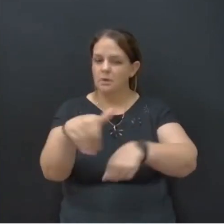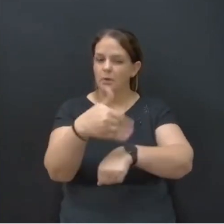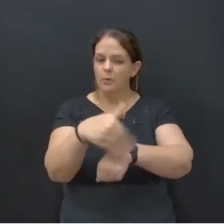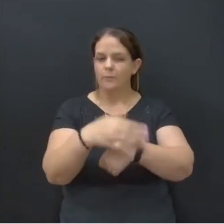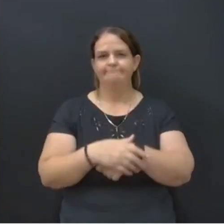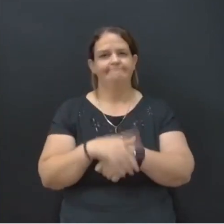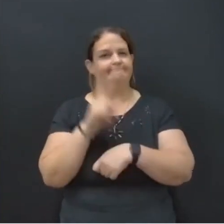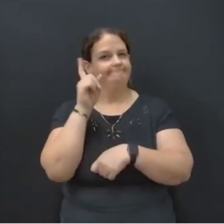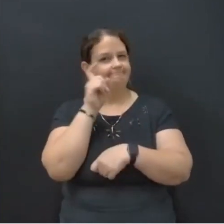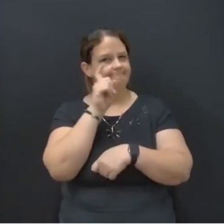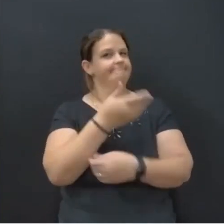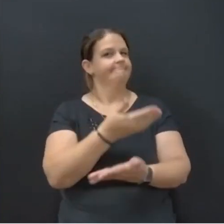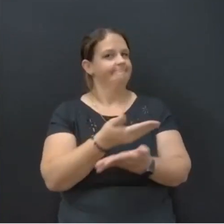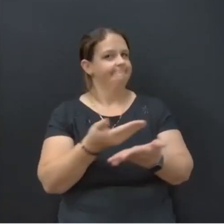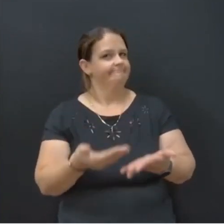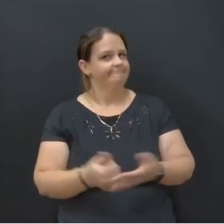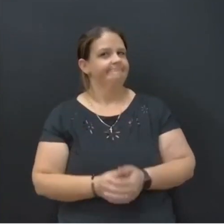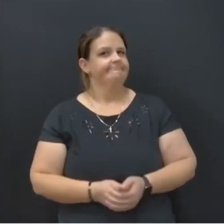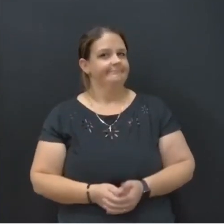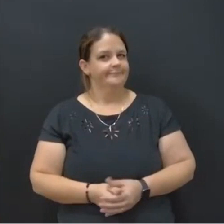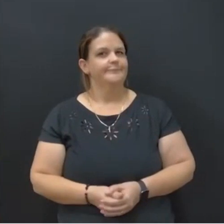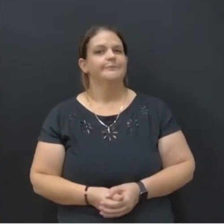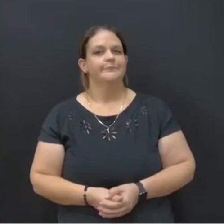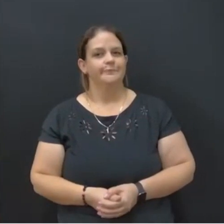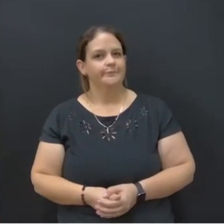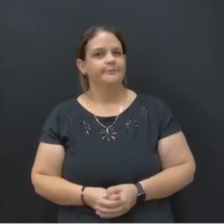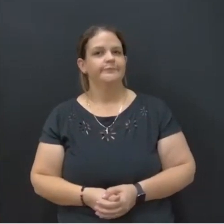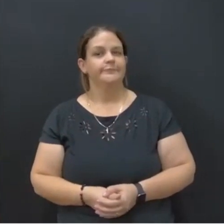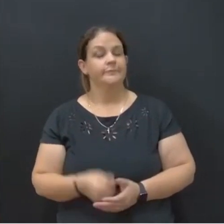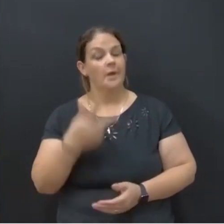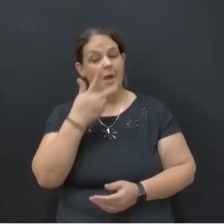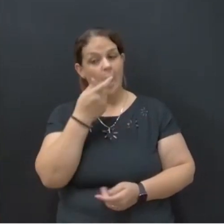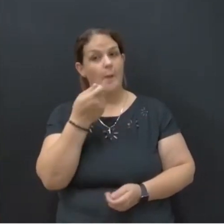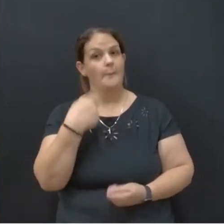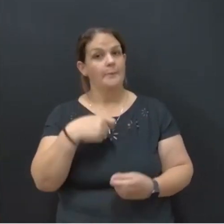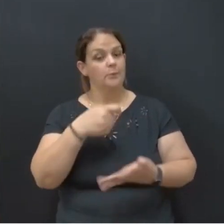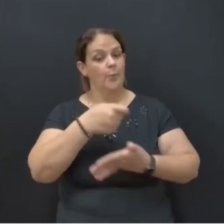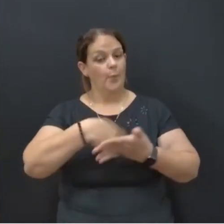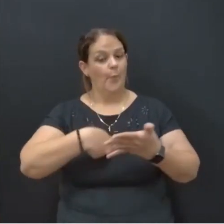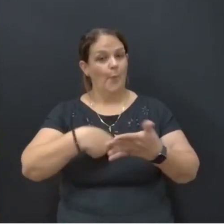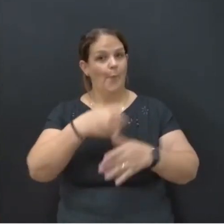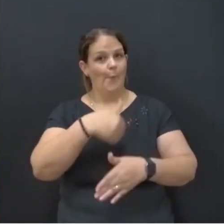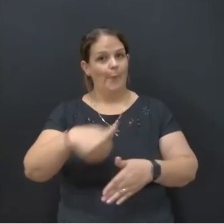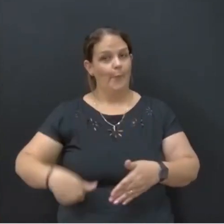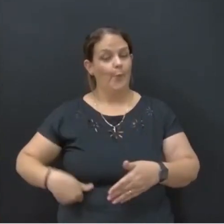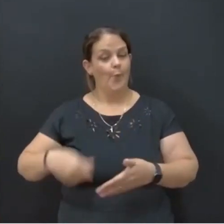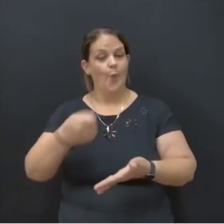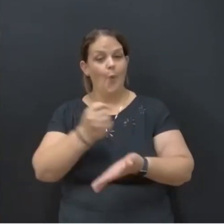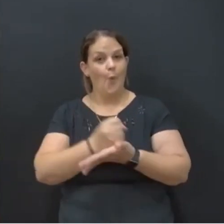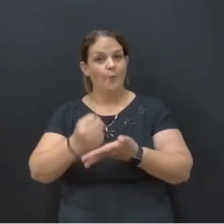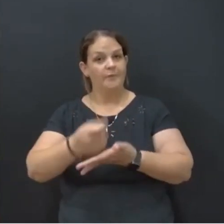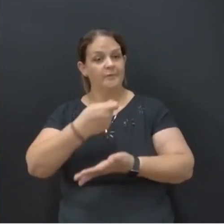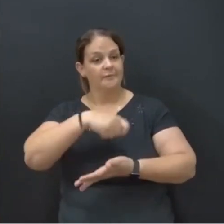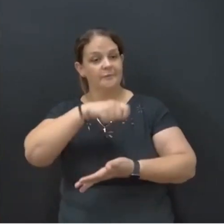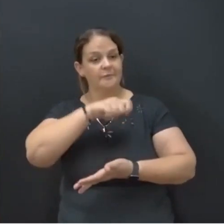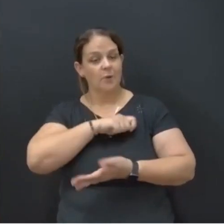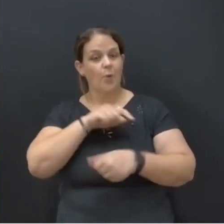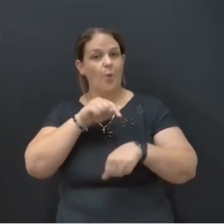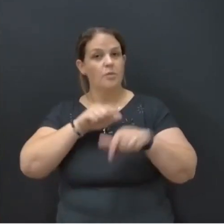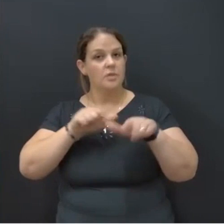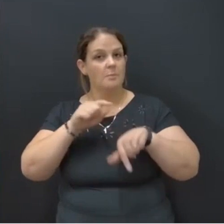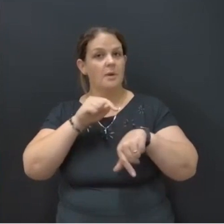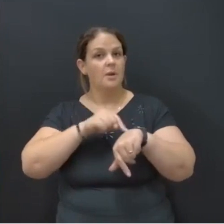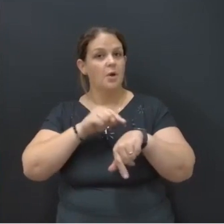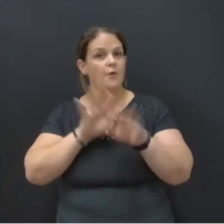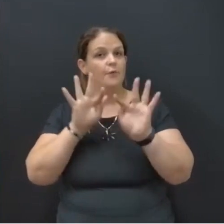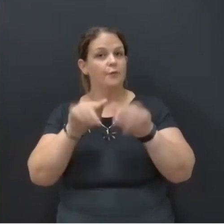coisa, né, senhores vereadores? Eu acho que vai ter que se fazer concurso público para contratar fiscais e para trabalhar em horário de fim de